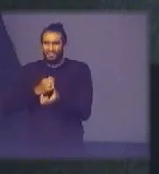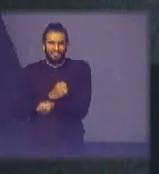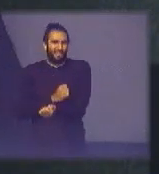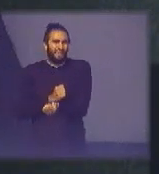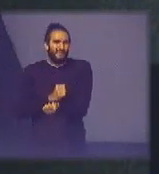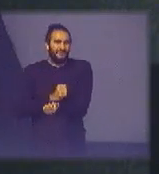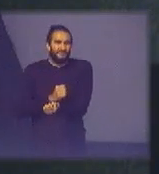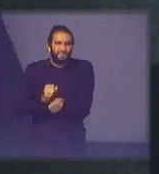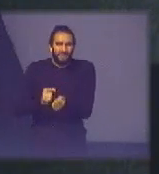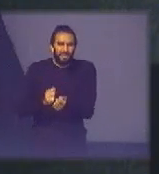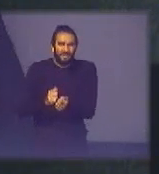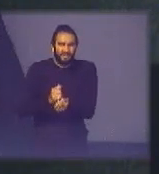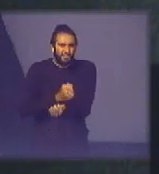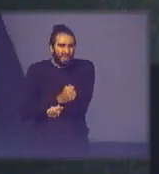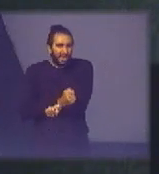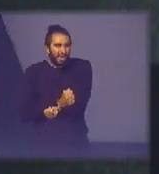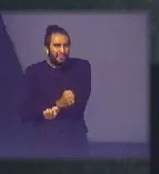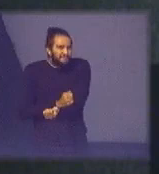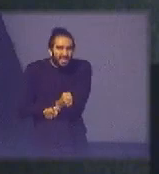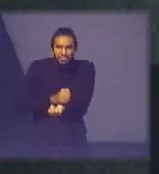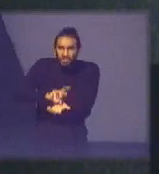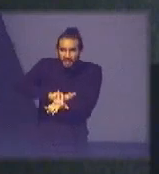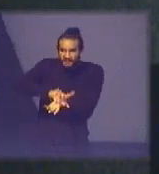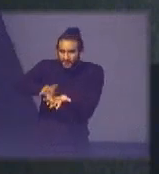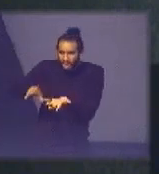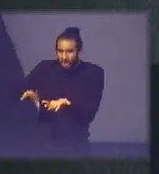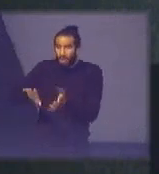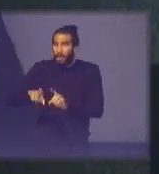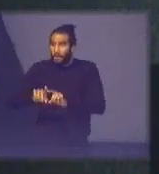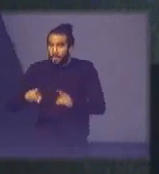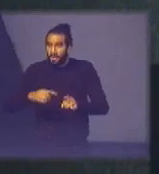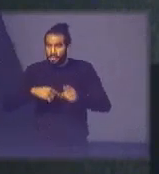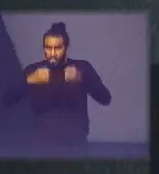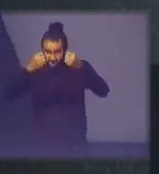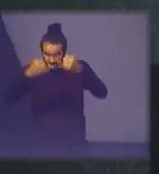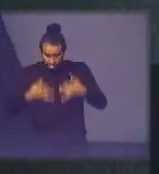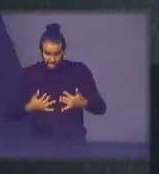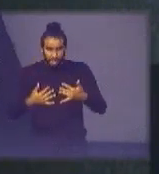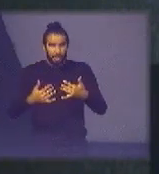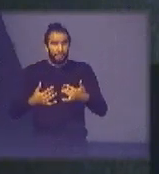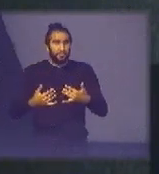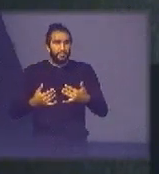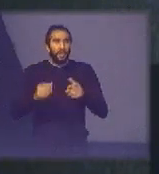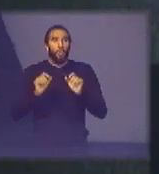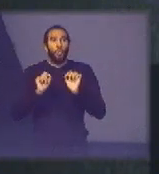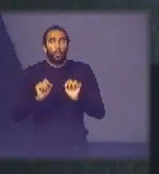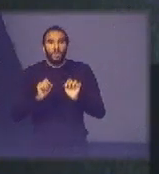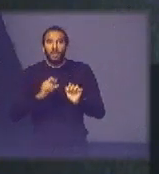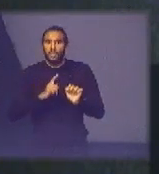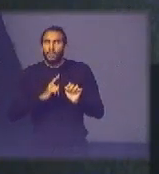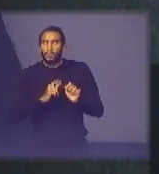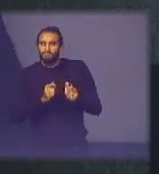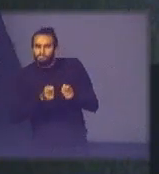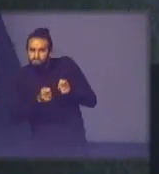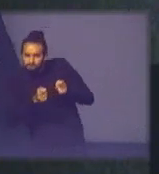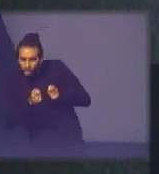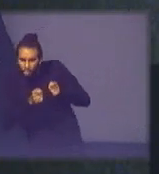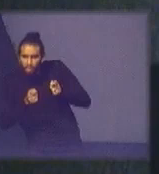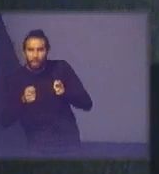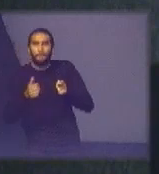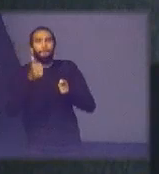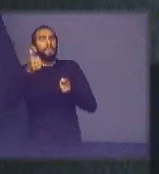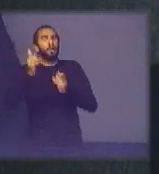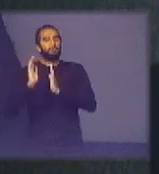mas eu estou falando que vai ser extremamente mais gerenciável o processo